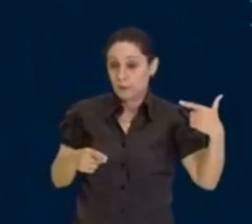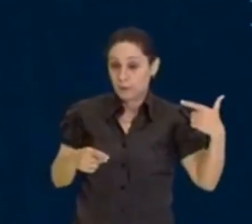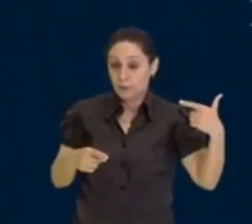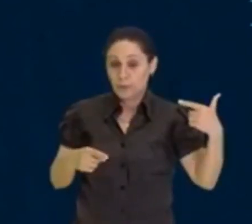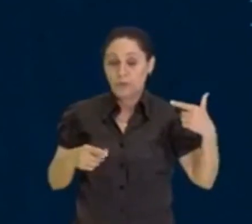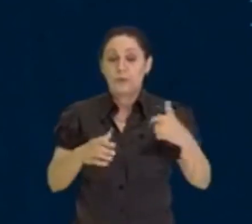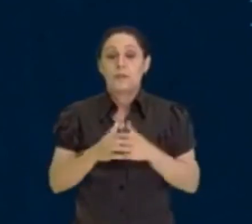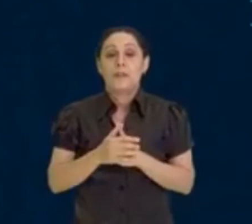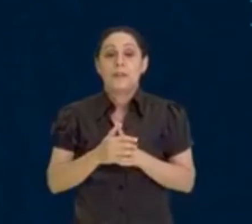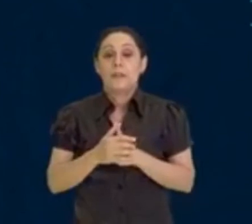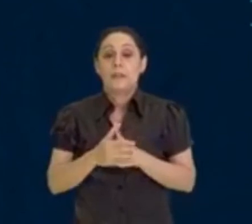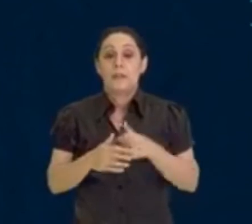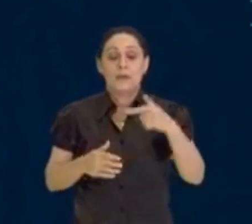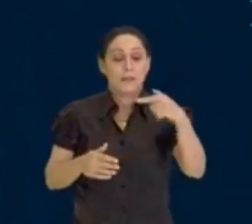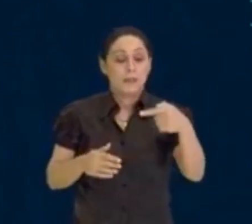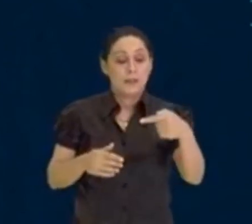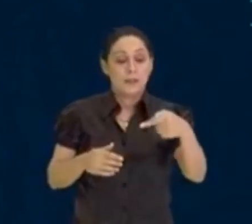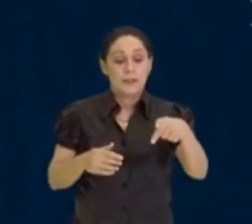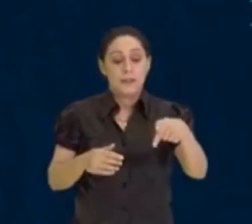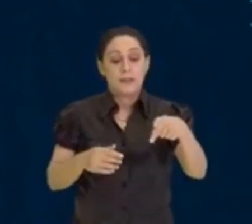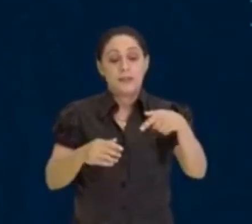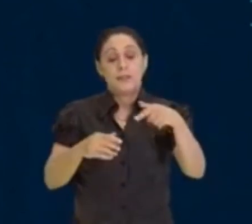36,